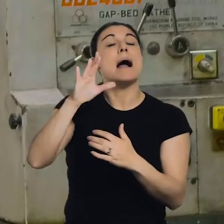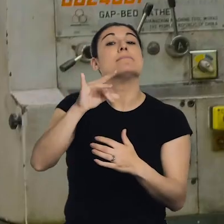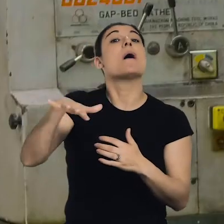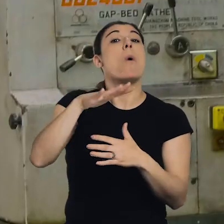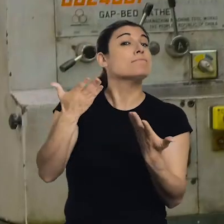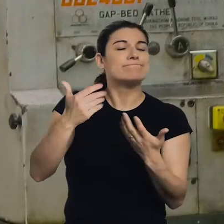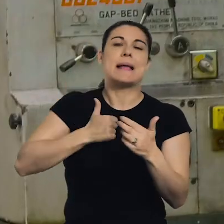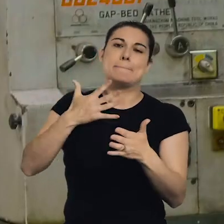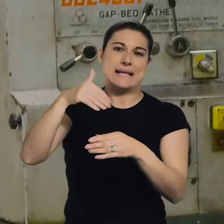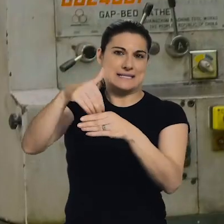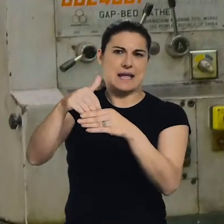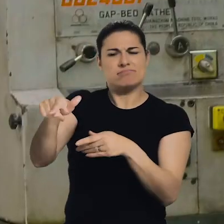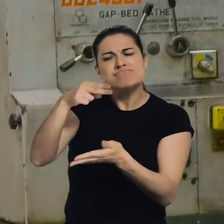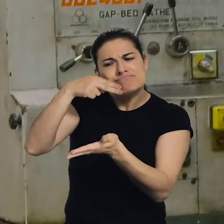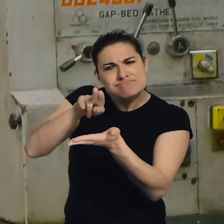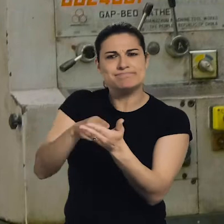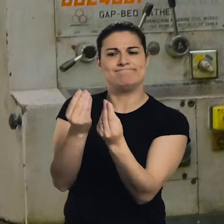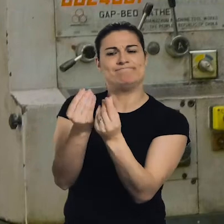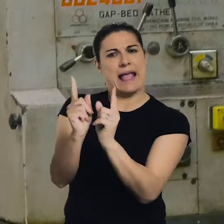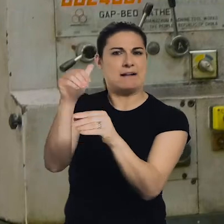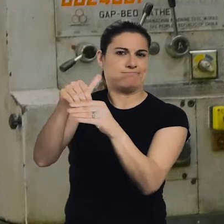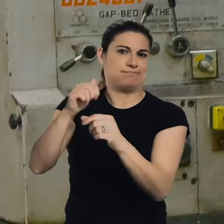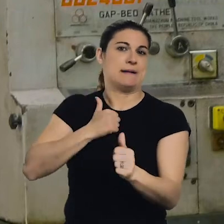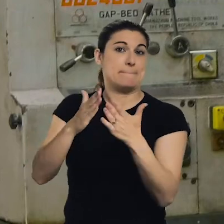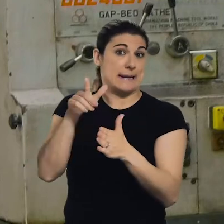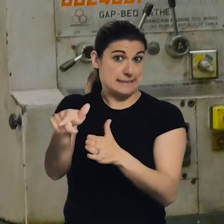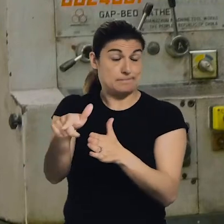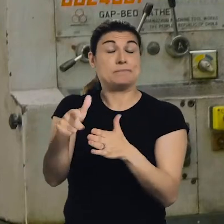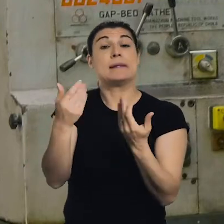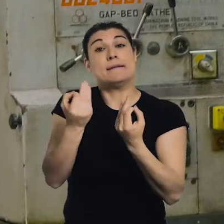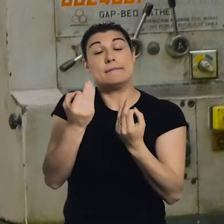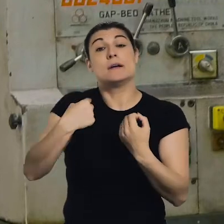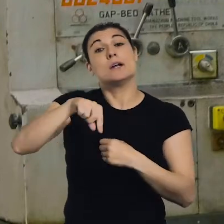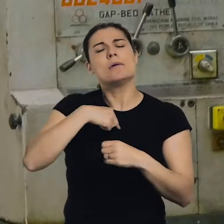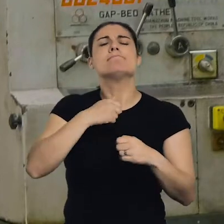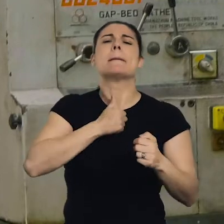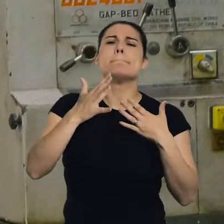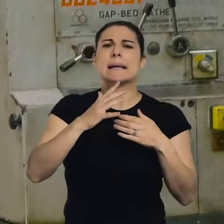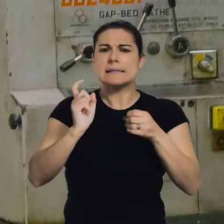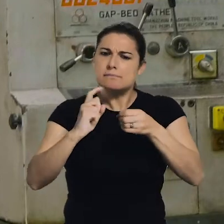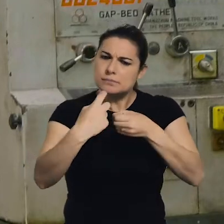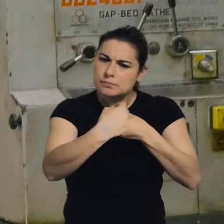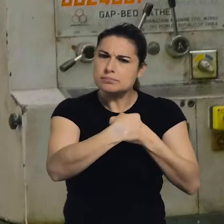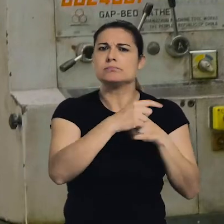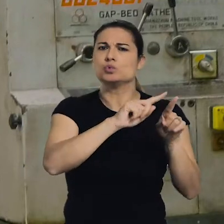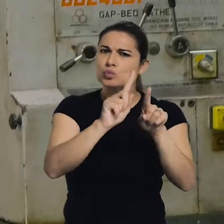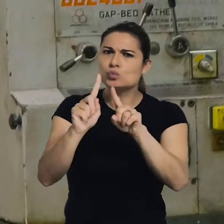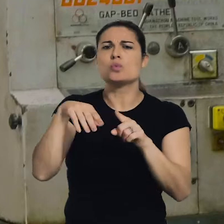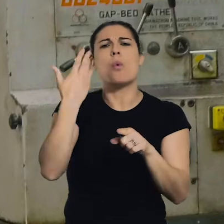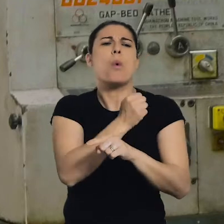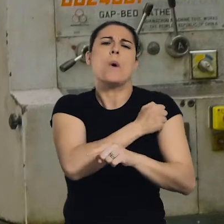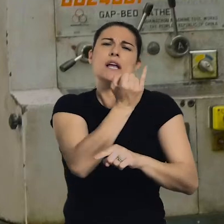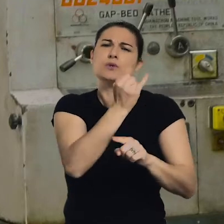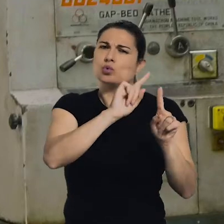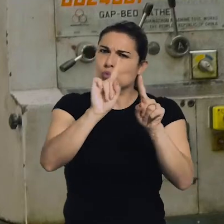a prática verdadeira é nas empresas, portanto aquela que é genuína e de facto nós quando